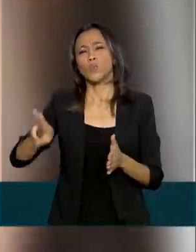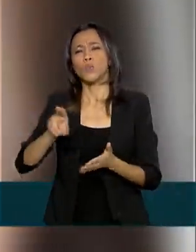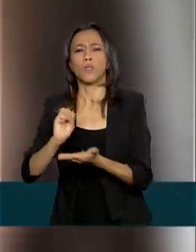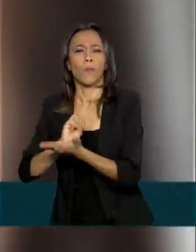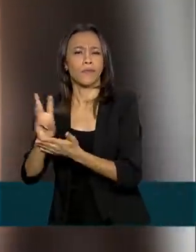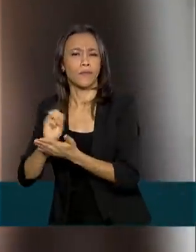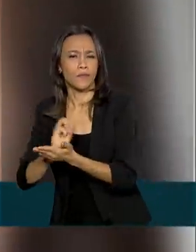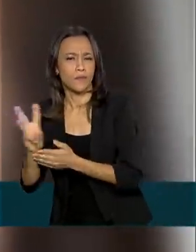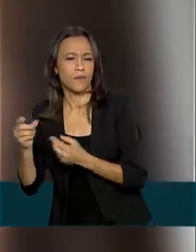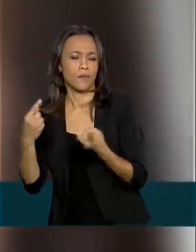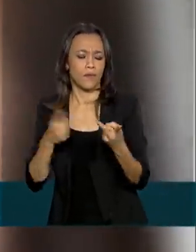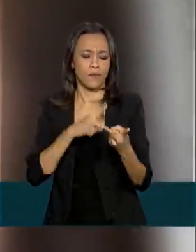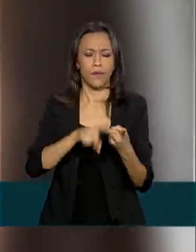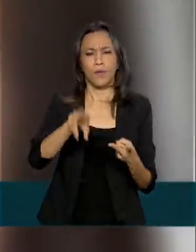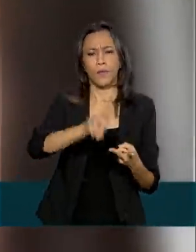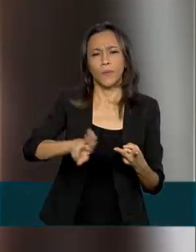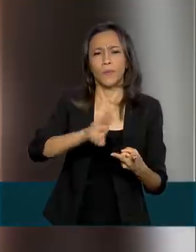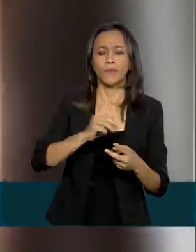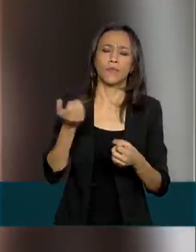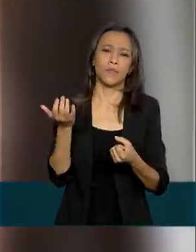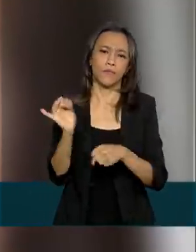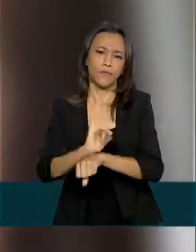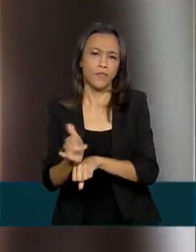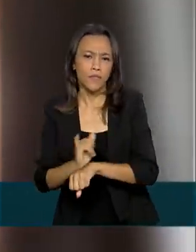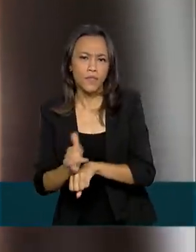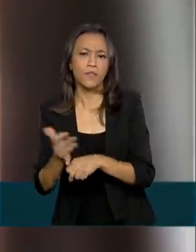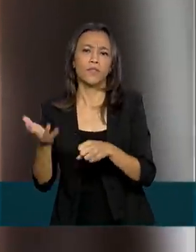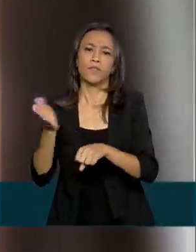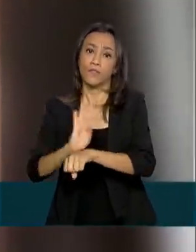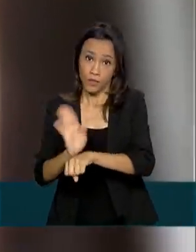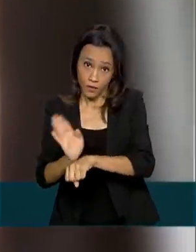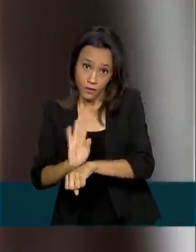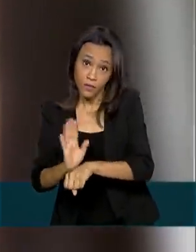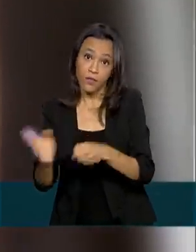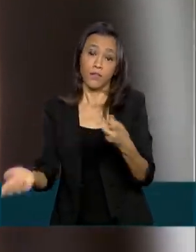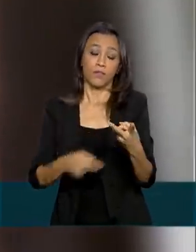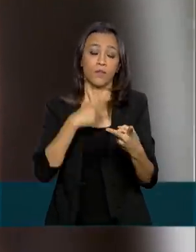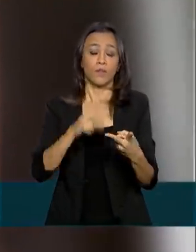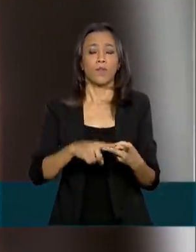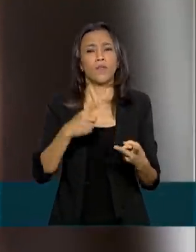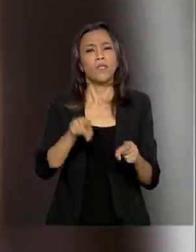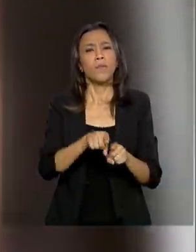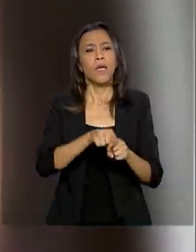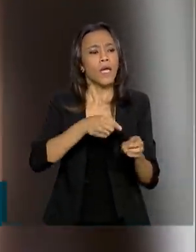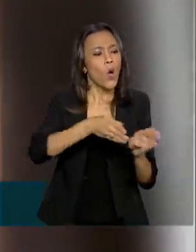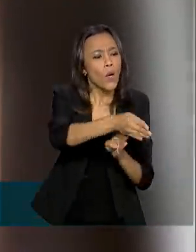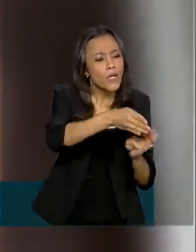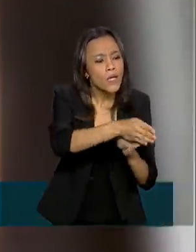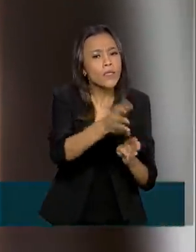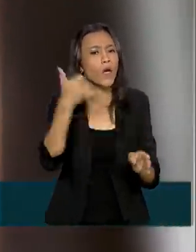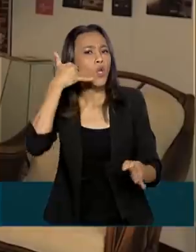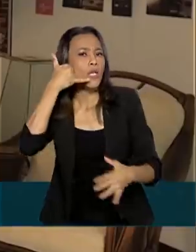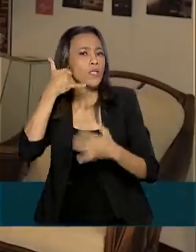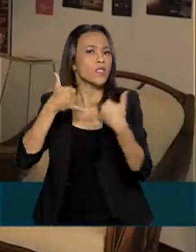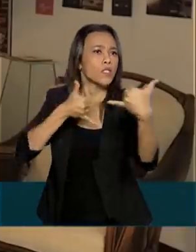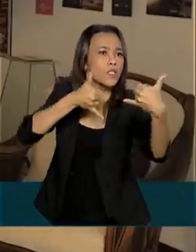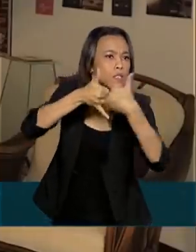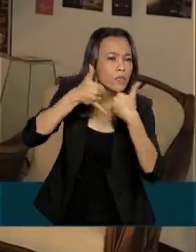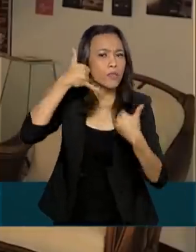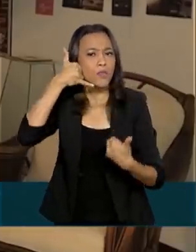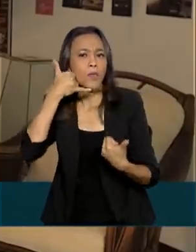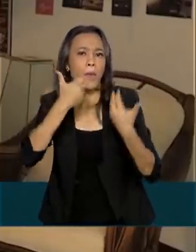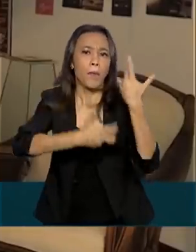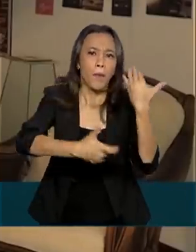através de vídeos e através de produção de orientações e de contato telefônico. Em